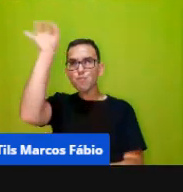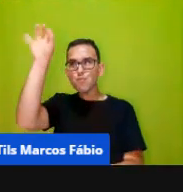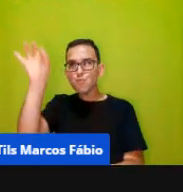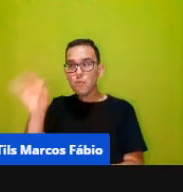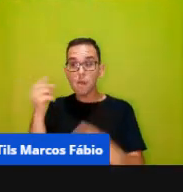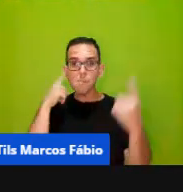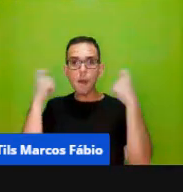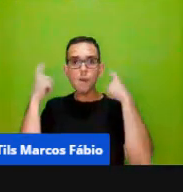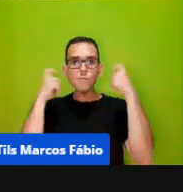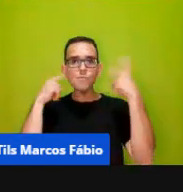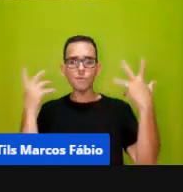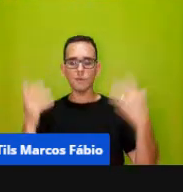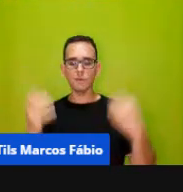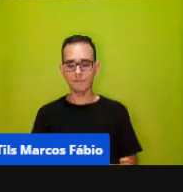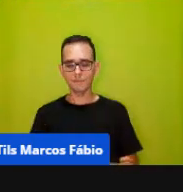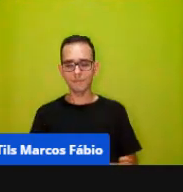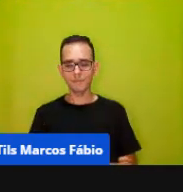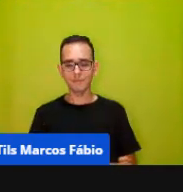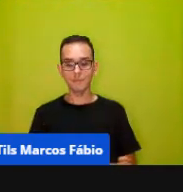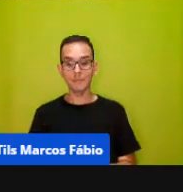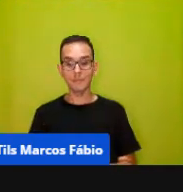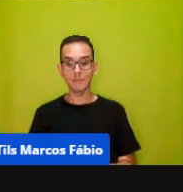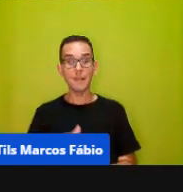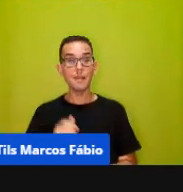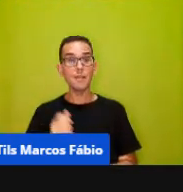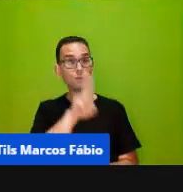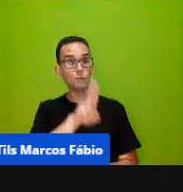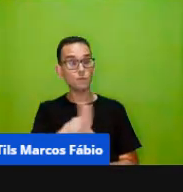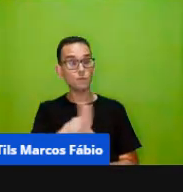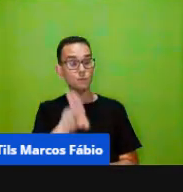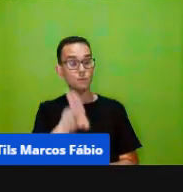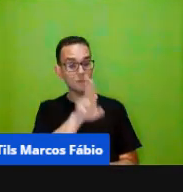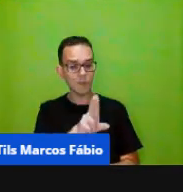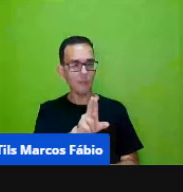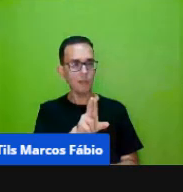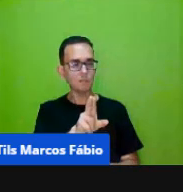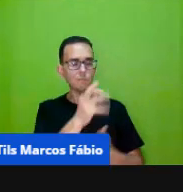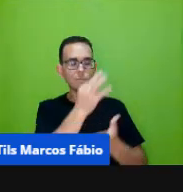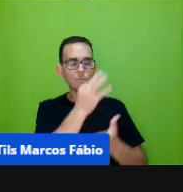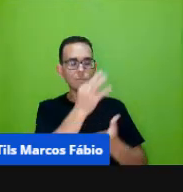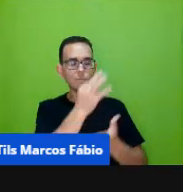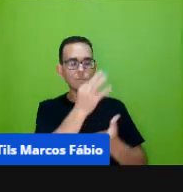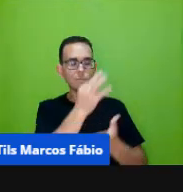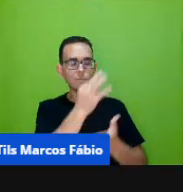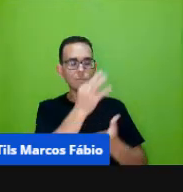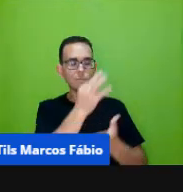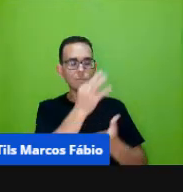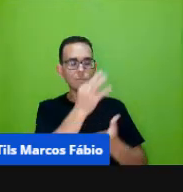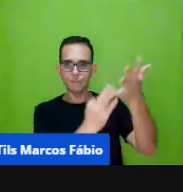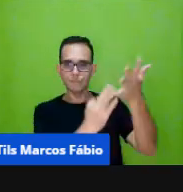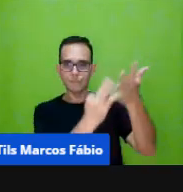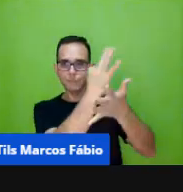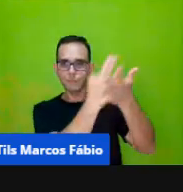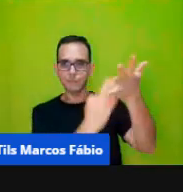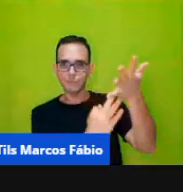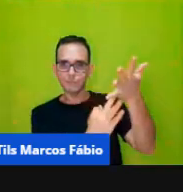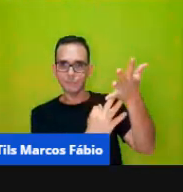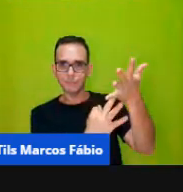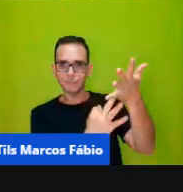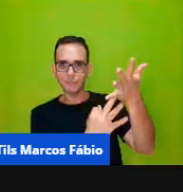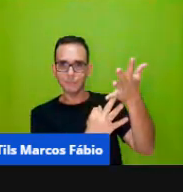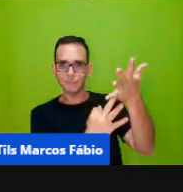nós temos também o uso de uma de um gênero textual para trabalhar a matemática mas Giovana